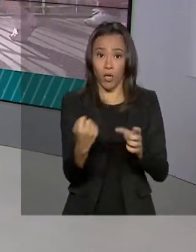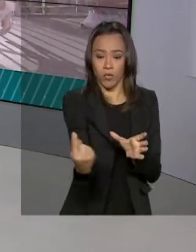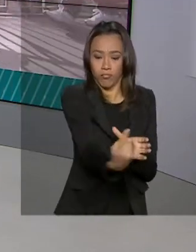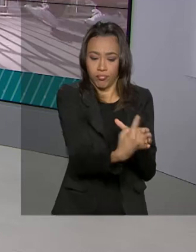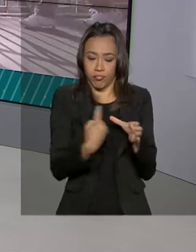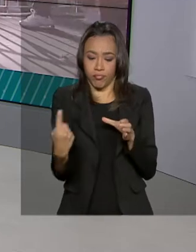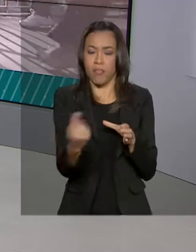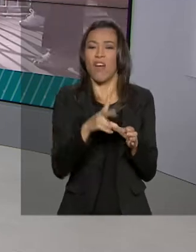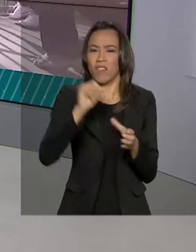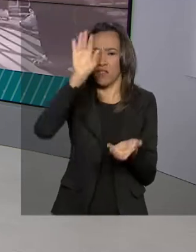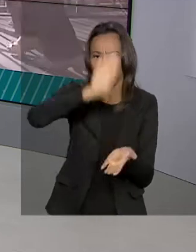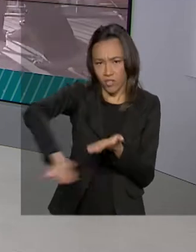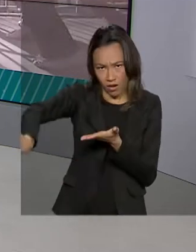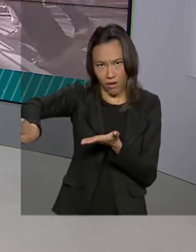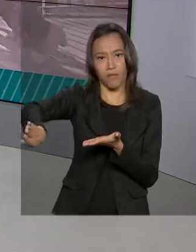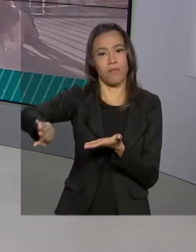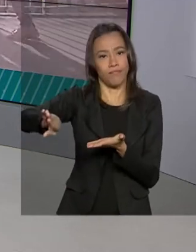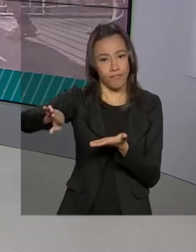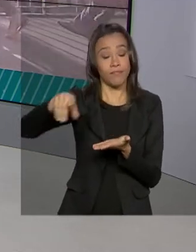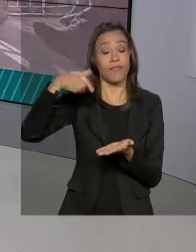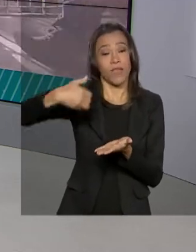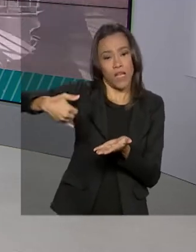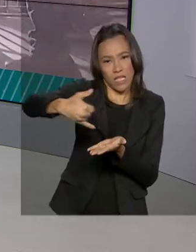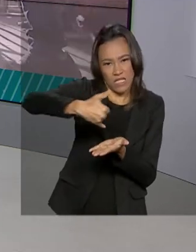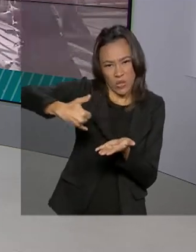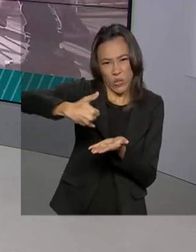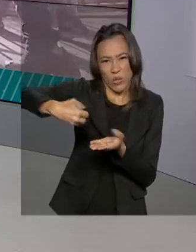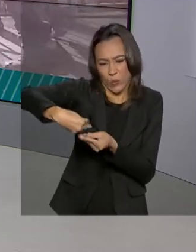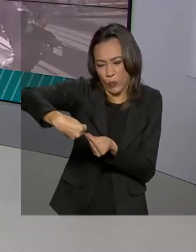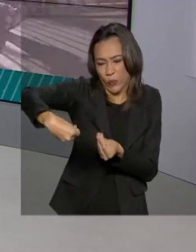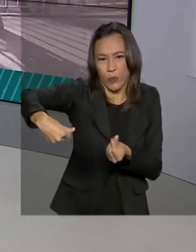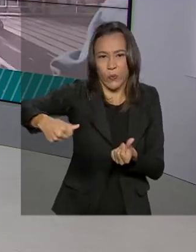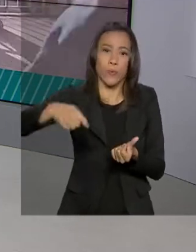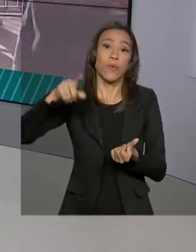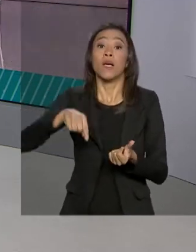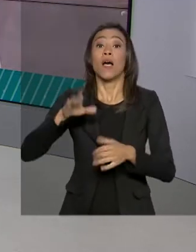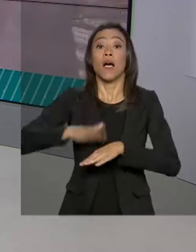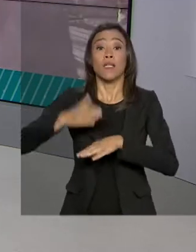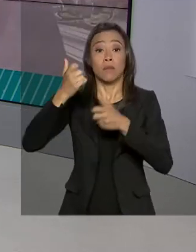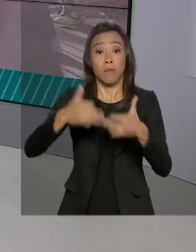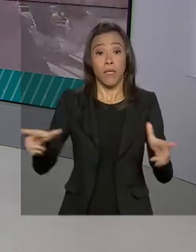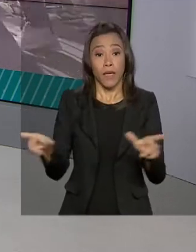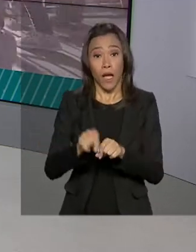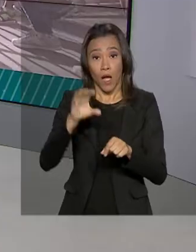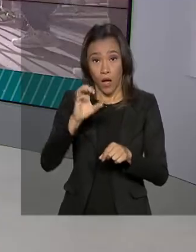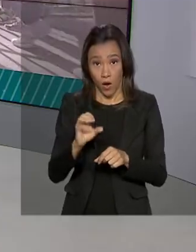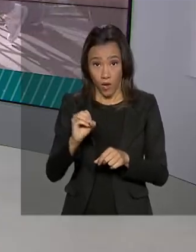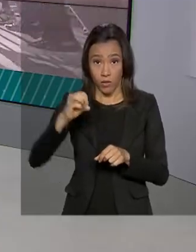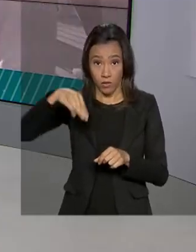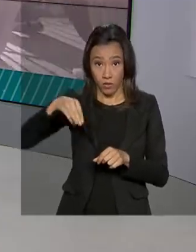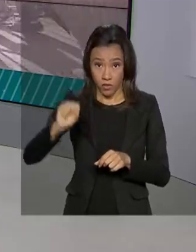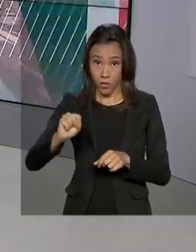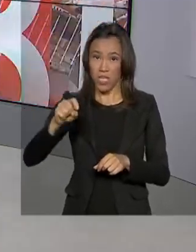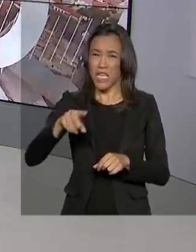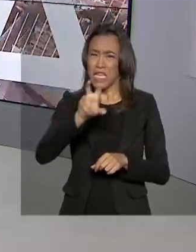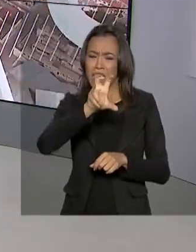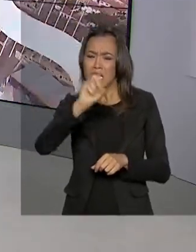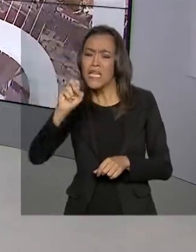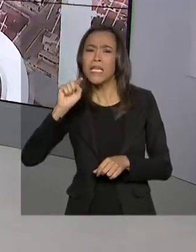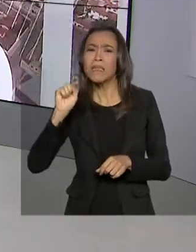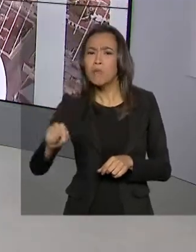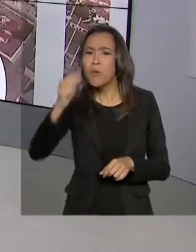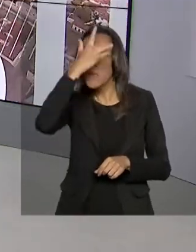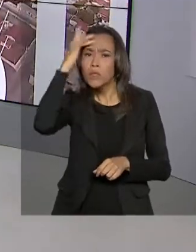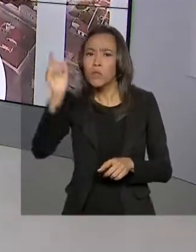banida dos alimentos. Segundo a Organização Mundial de Saúde, 500 mil pessoas em todo o mundo morrem por ano por